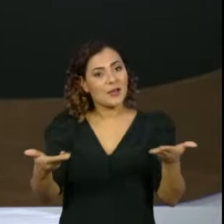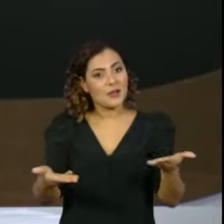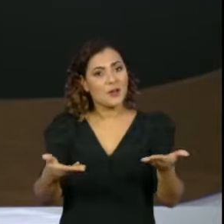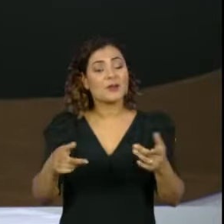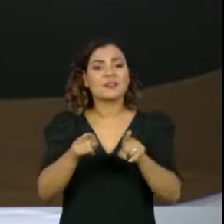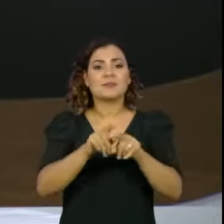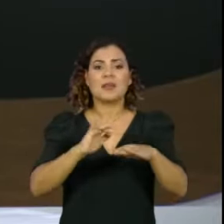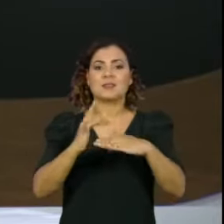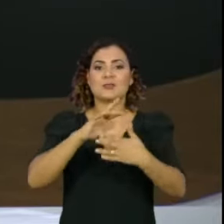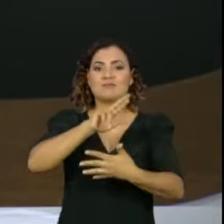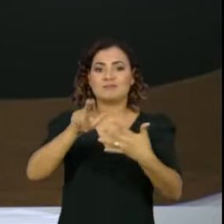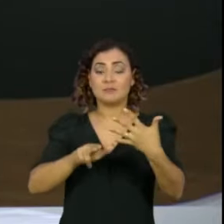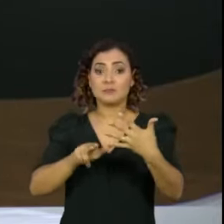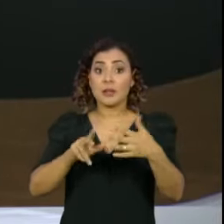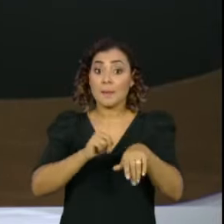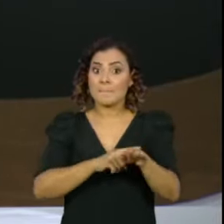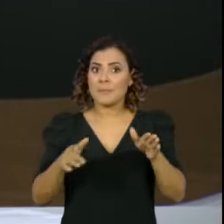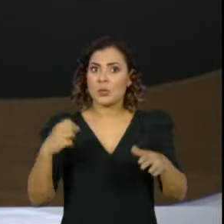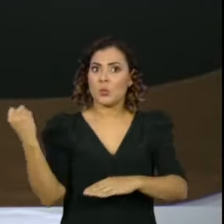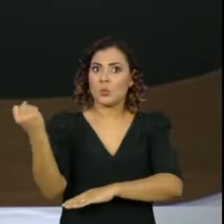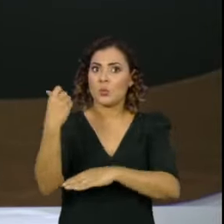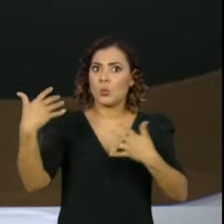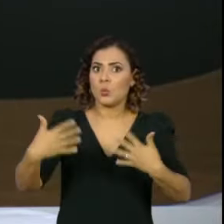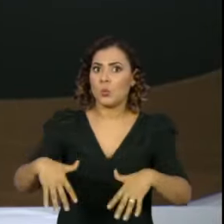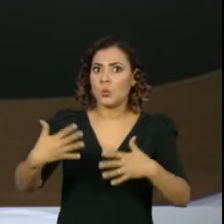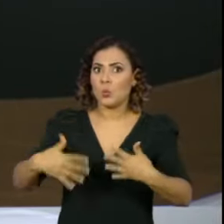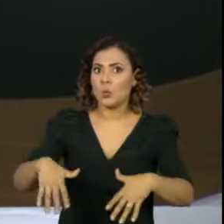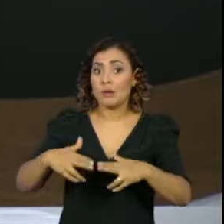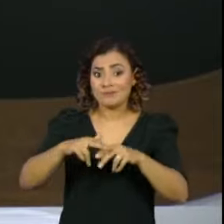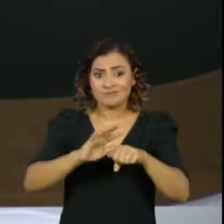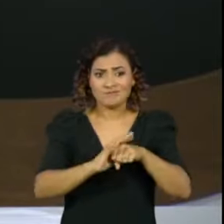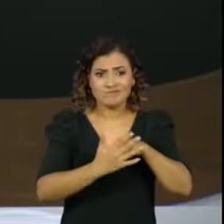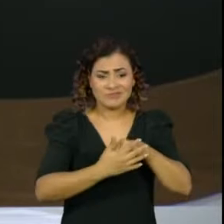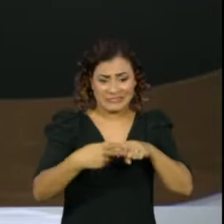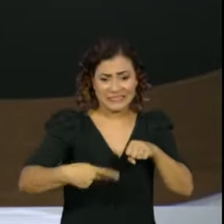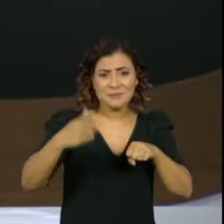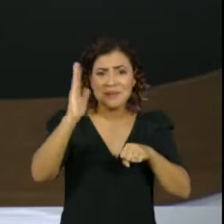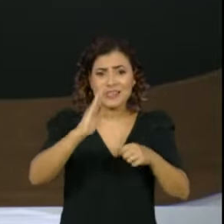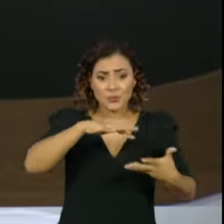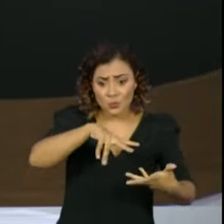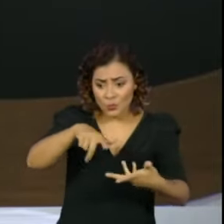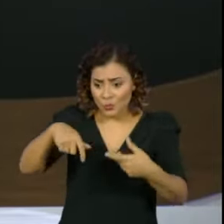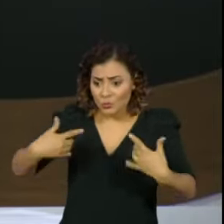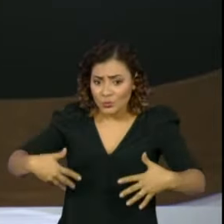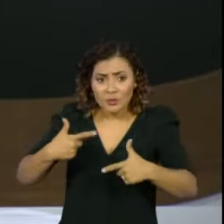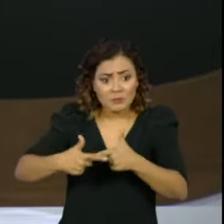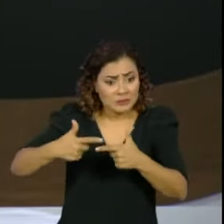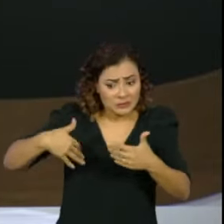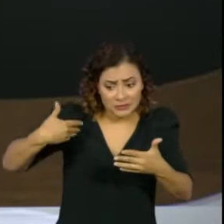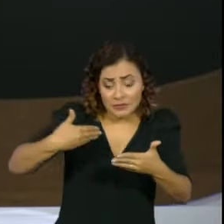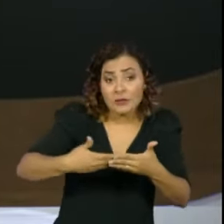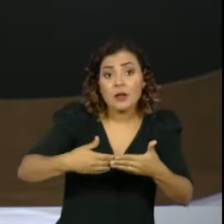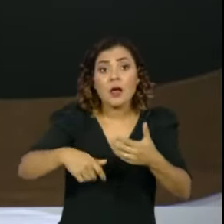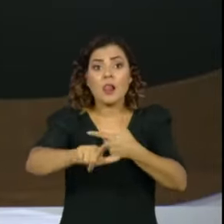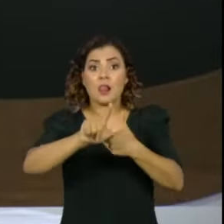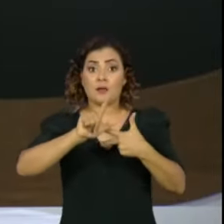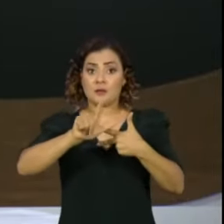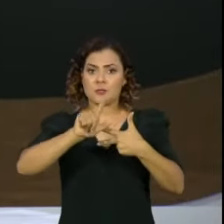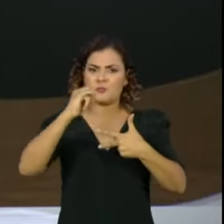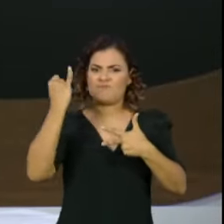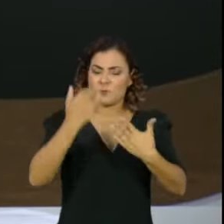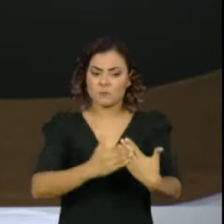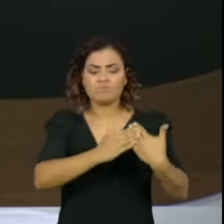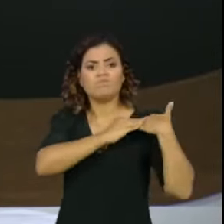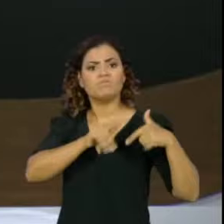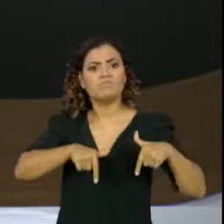telas. Num momento de tamanha gravidade da crise pela qual passa o país e o mundo, o Legislativo assume um papel fundamental